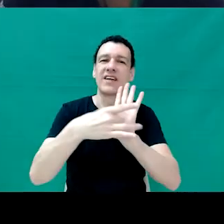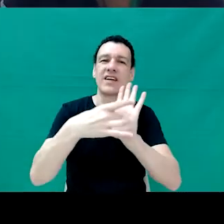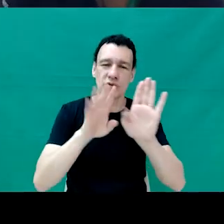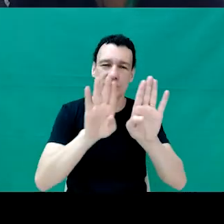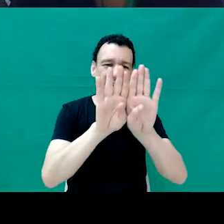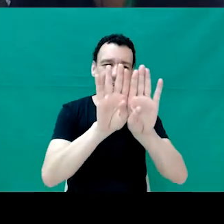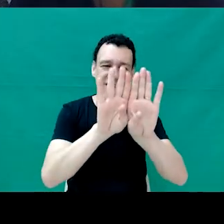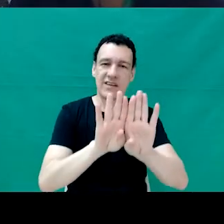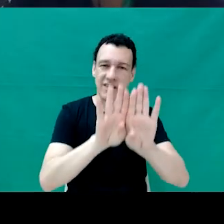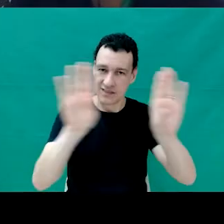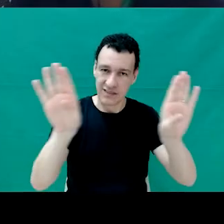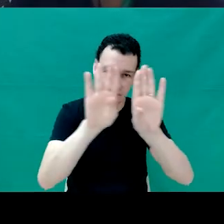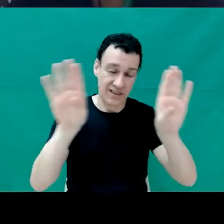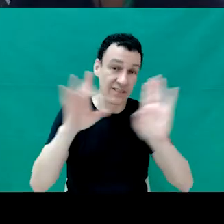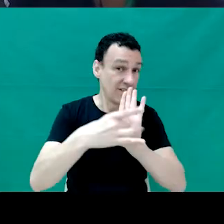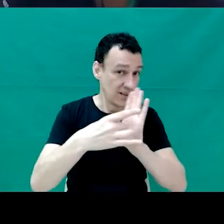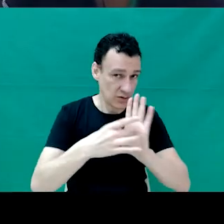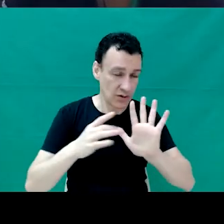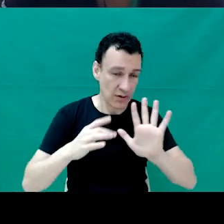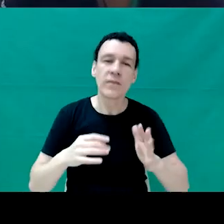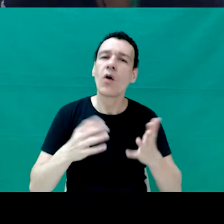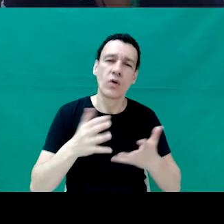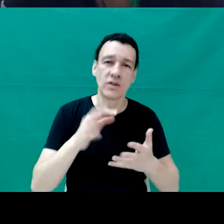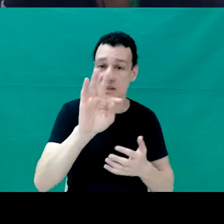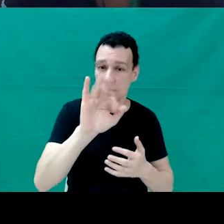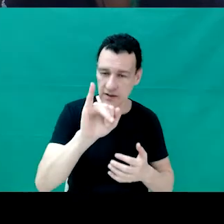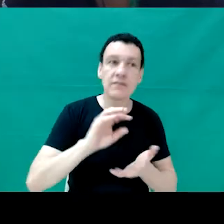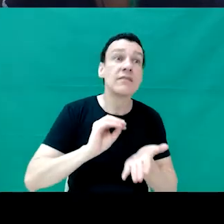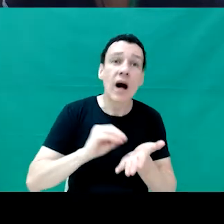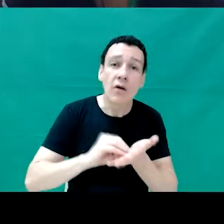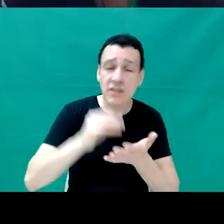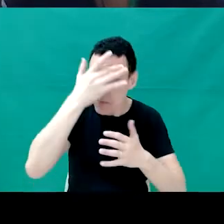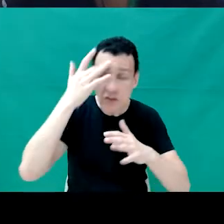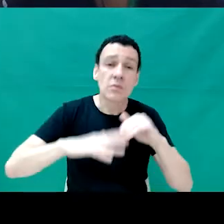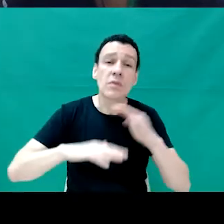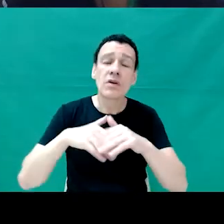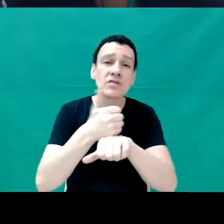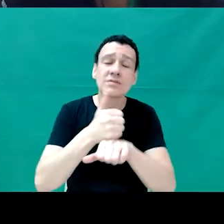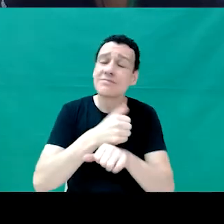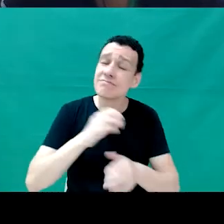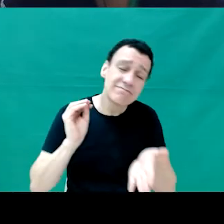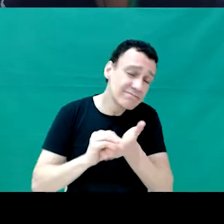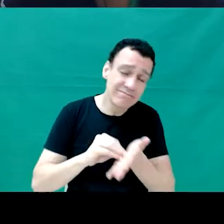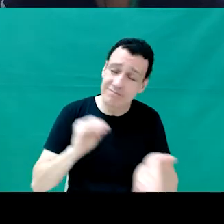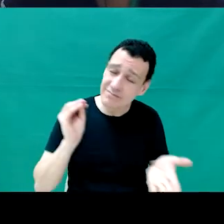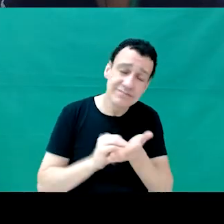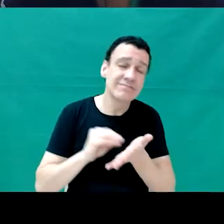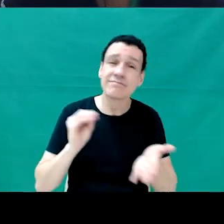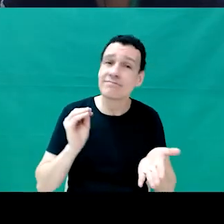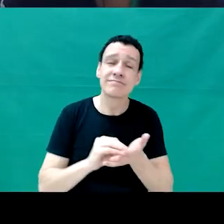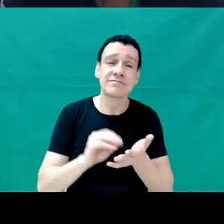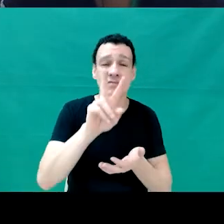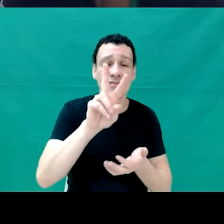um mercado de TI que faltam profissionais na área, o mercado de TI que tem